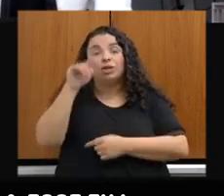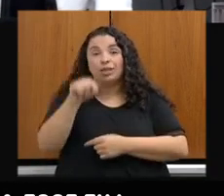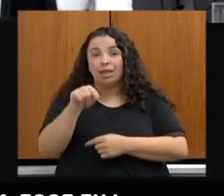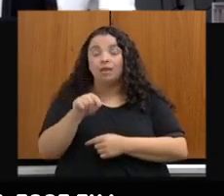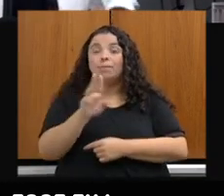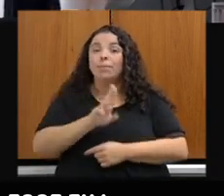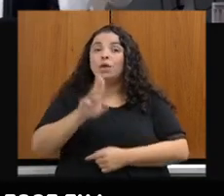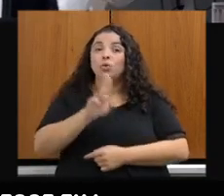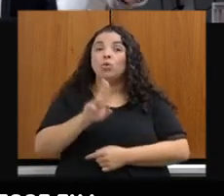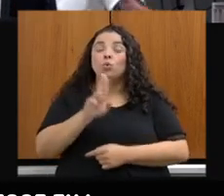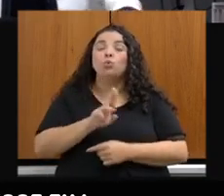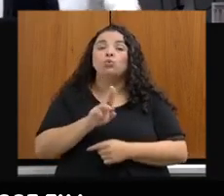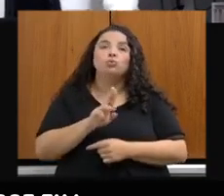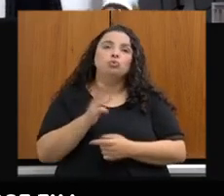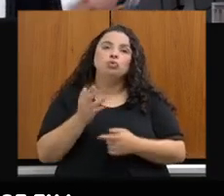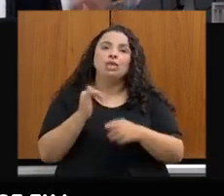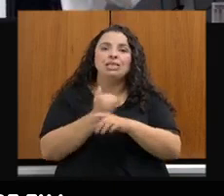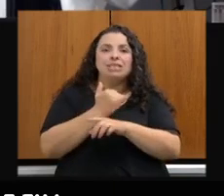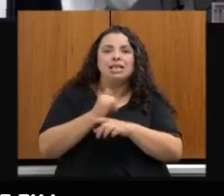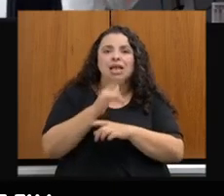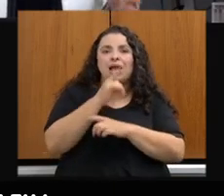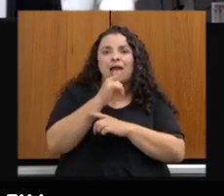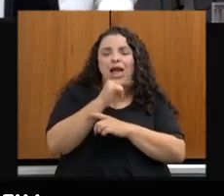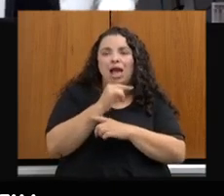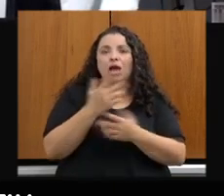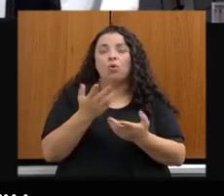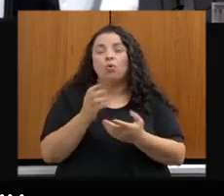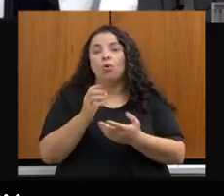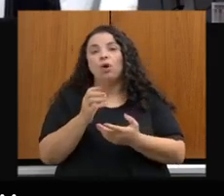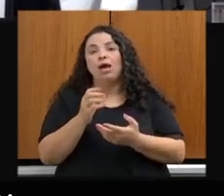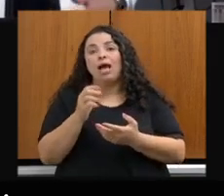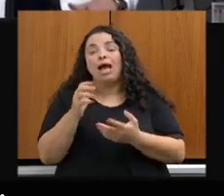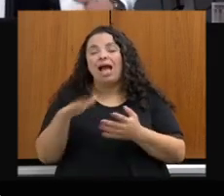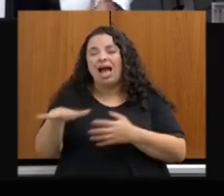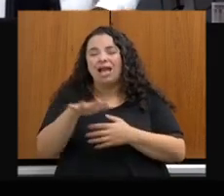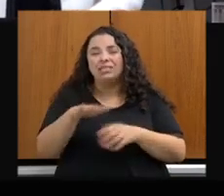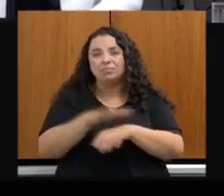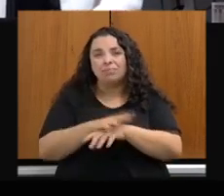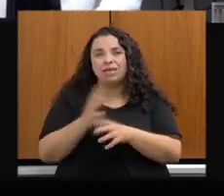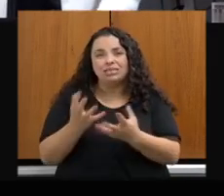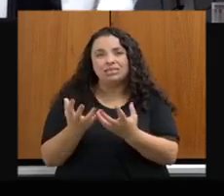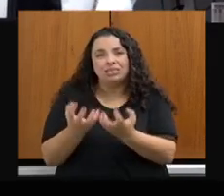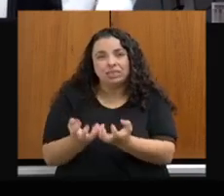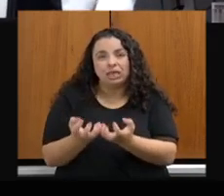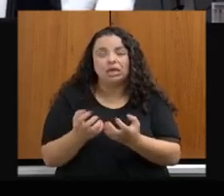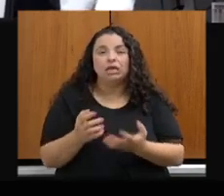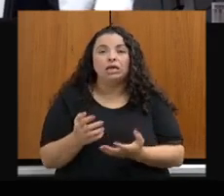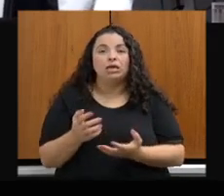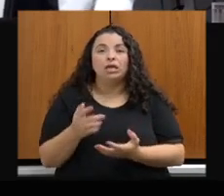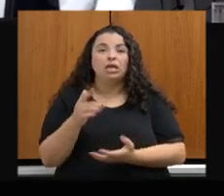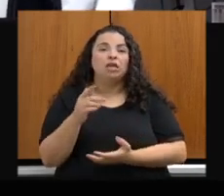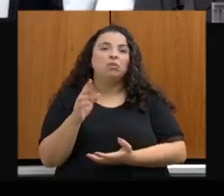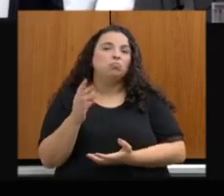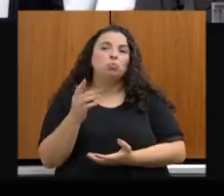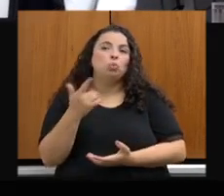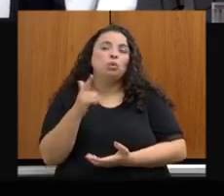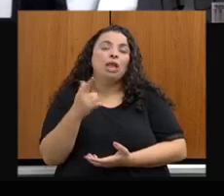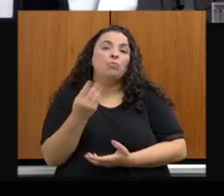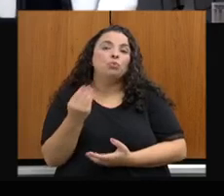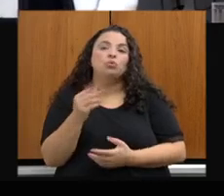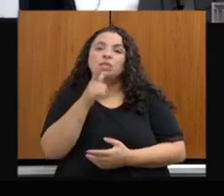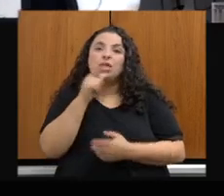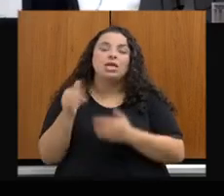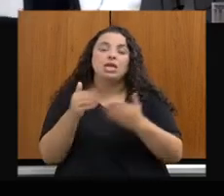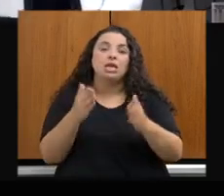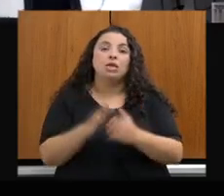que existe conflito pelo uso da água, áreas mais secas, com menor disponibilidade hídrica, e, a partir daí,